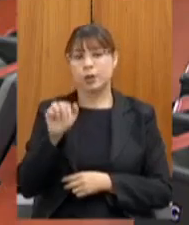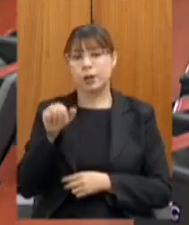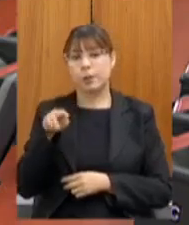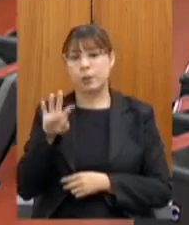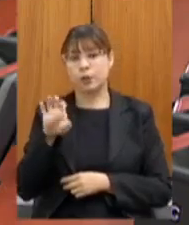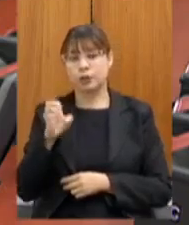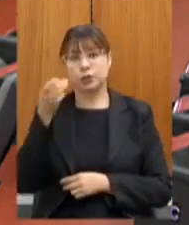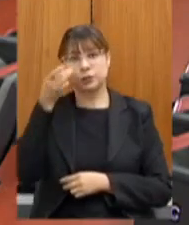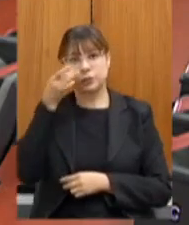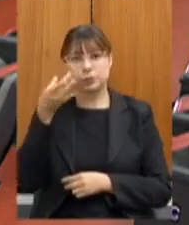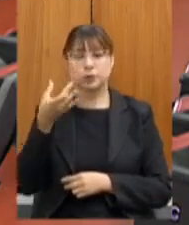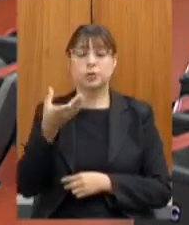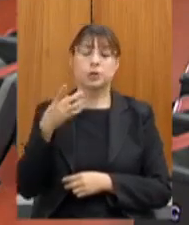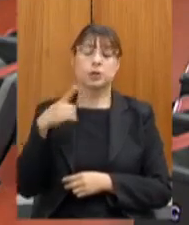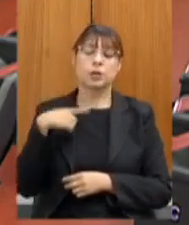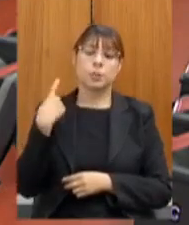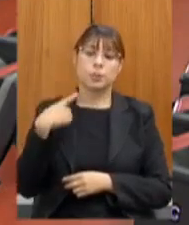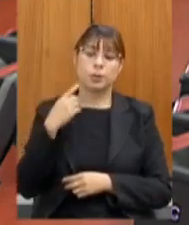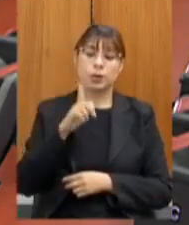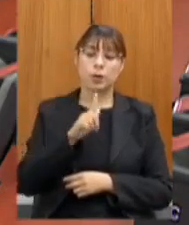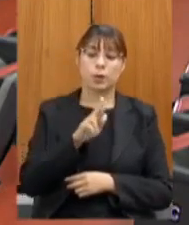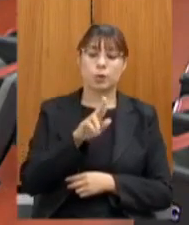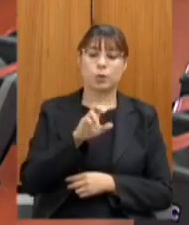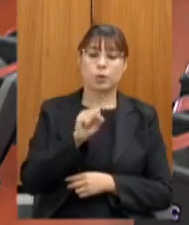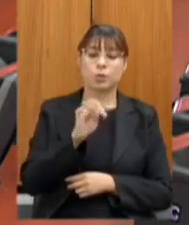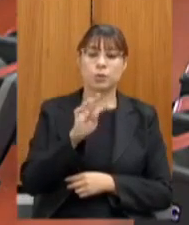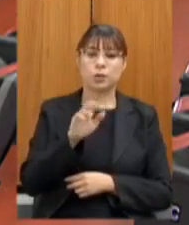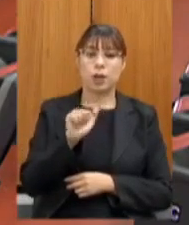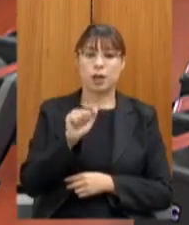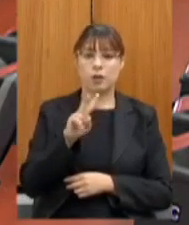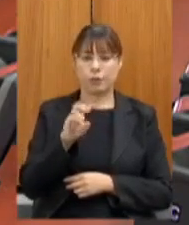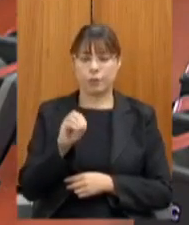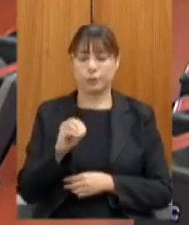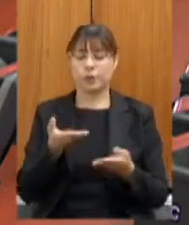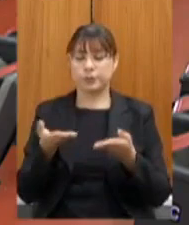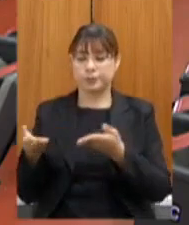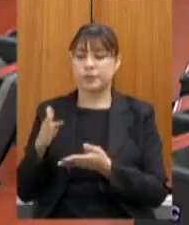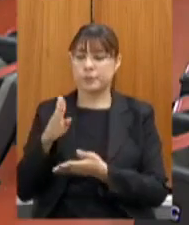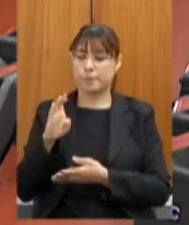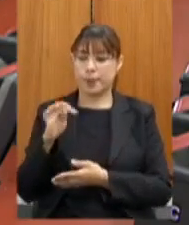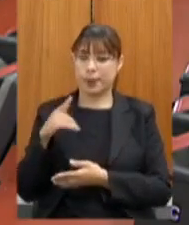presencialmente do deputado Gustavo Valadares com a palavra deputado Betão